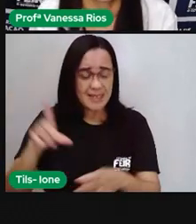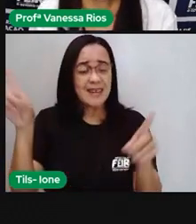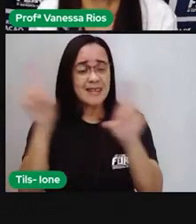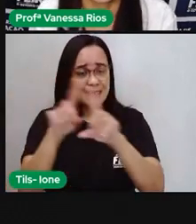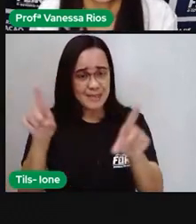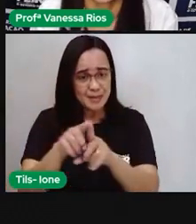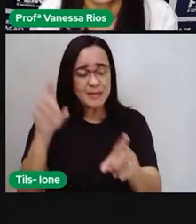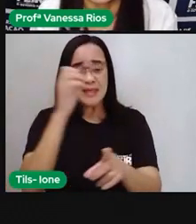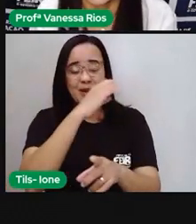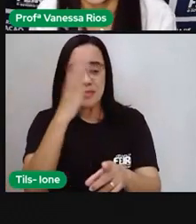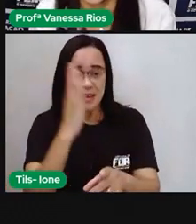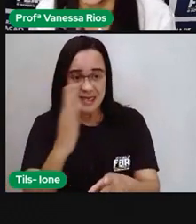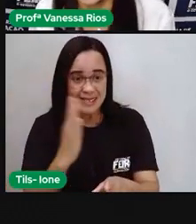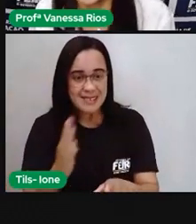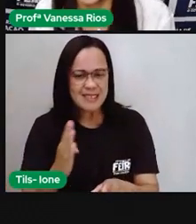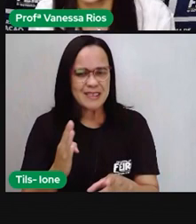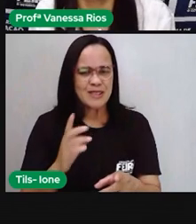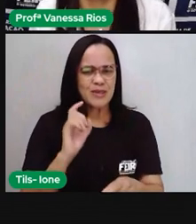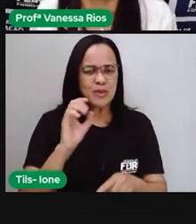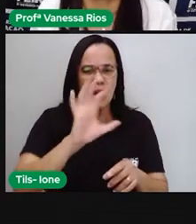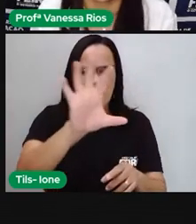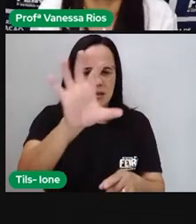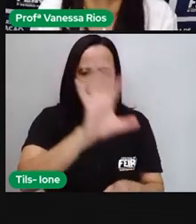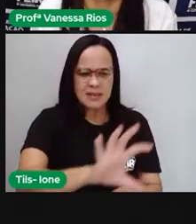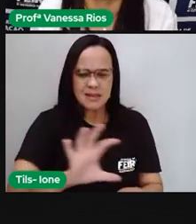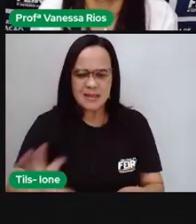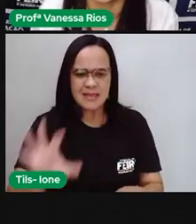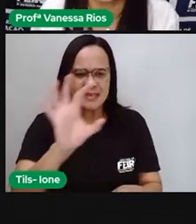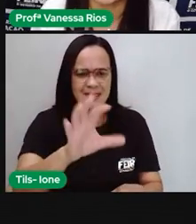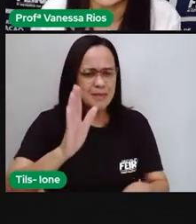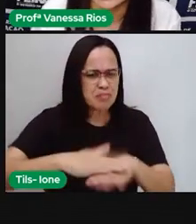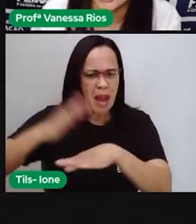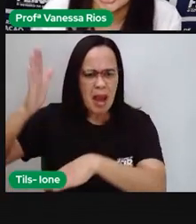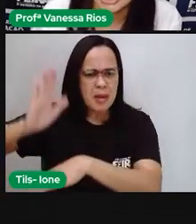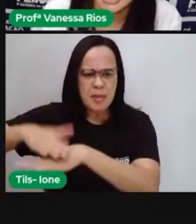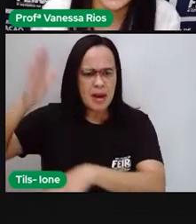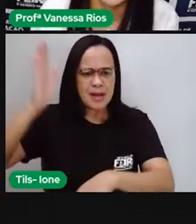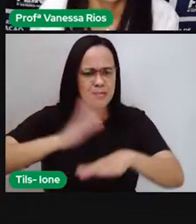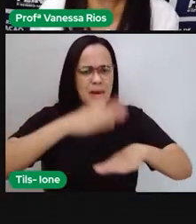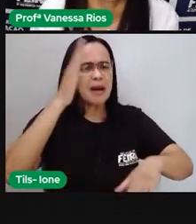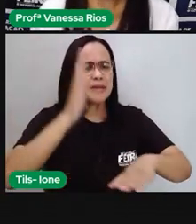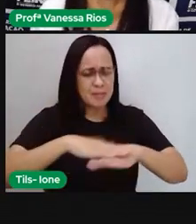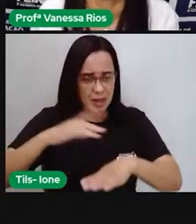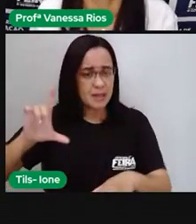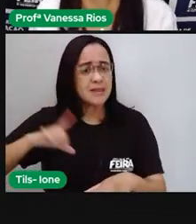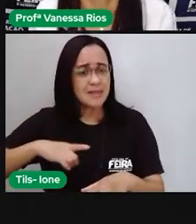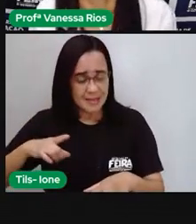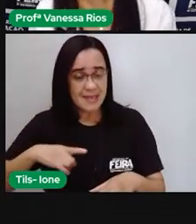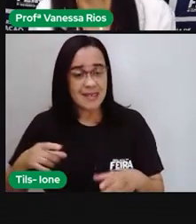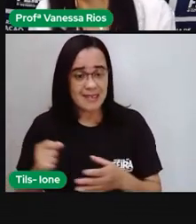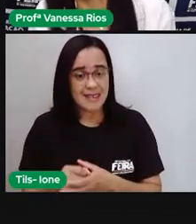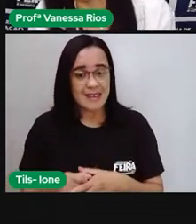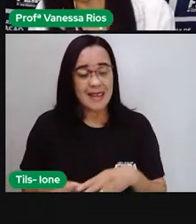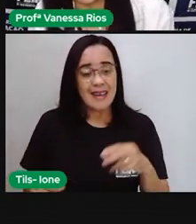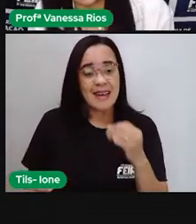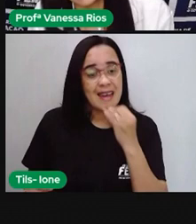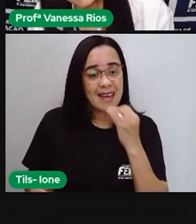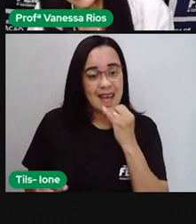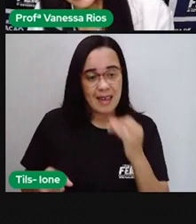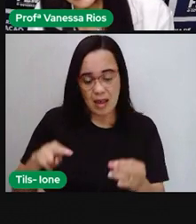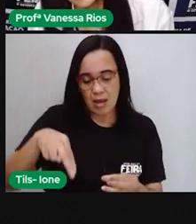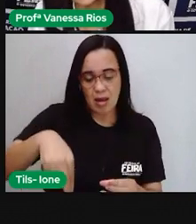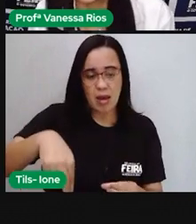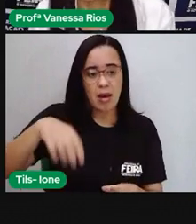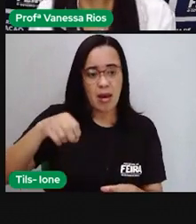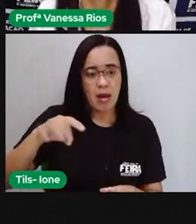percebe que em algumas regiões, né, se destacam mais determinada etnia. Por exemplo, a região norte se destaca aí